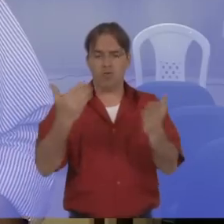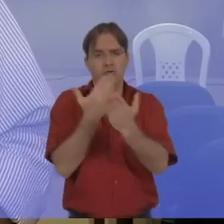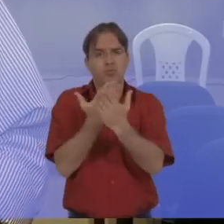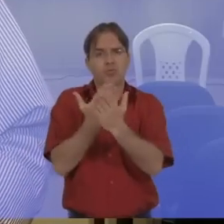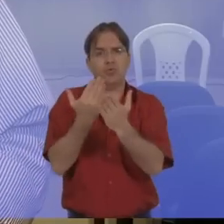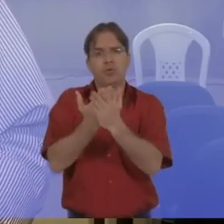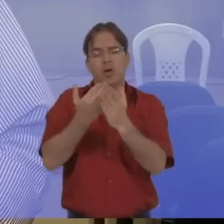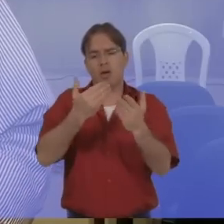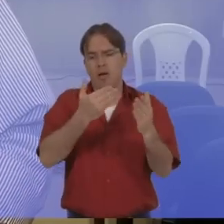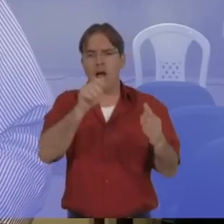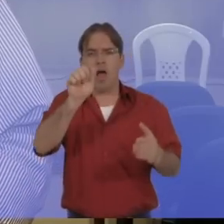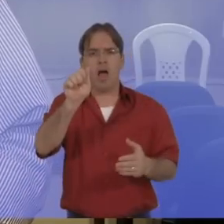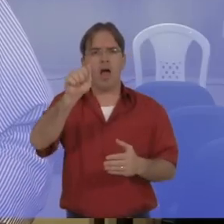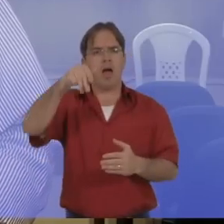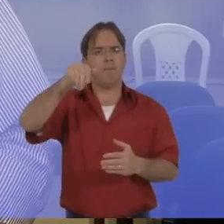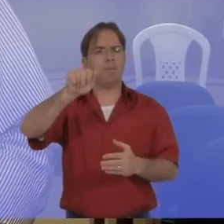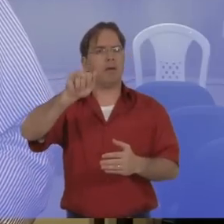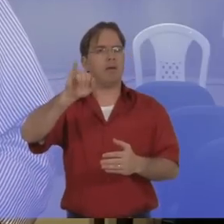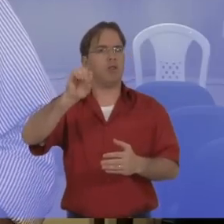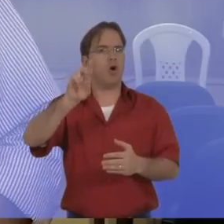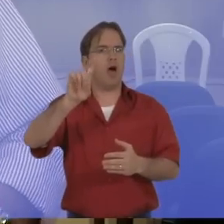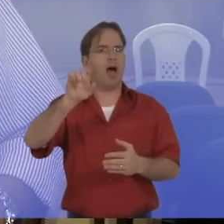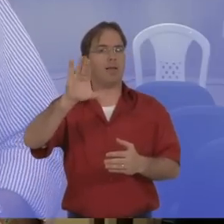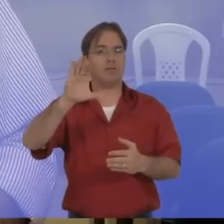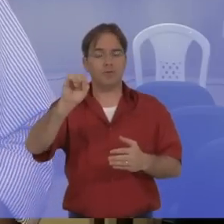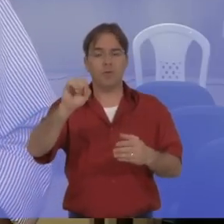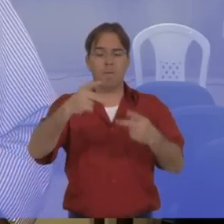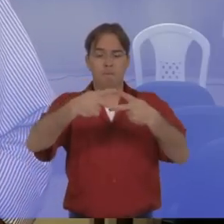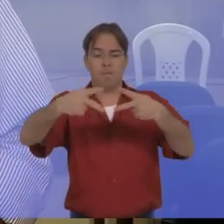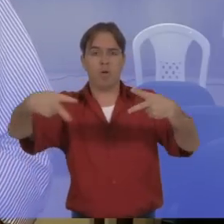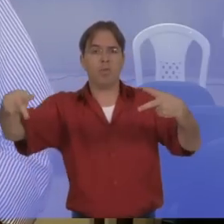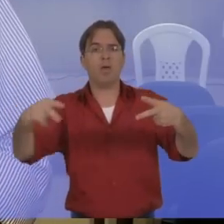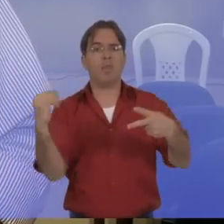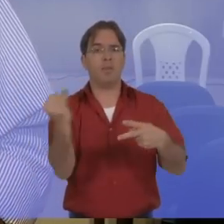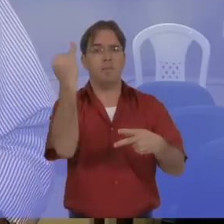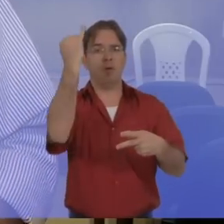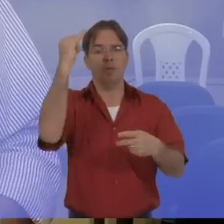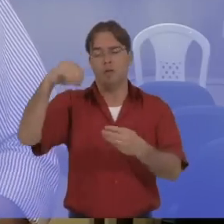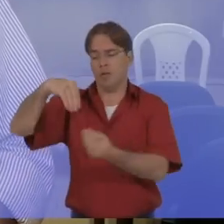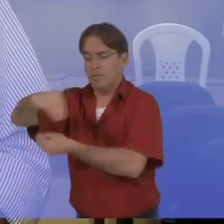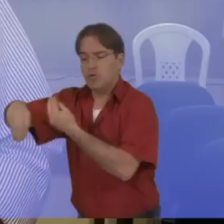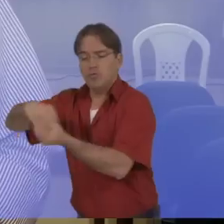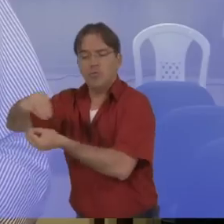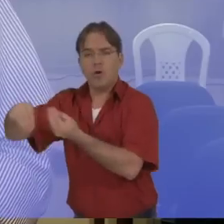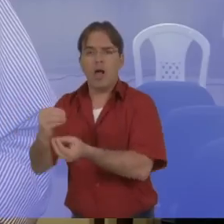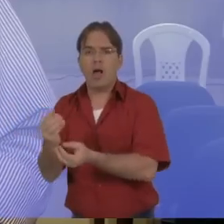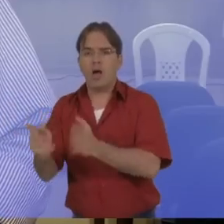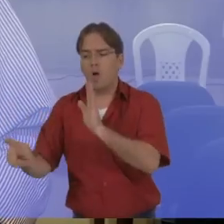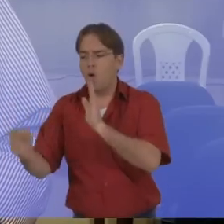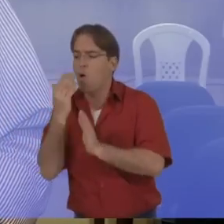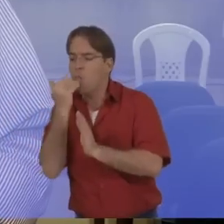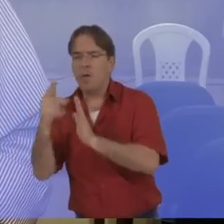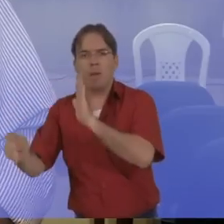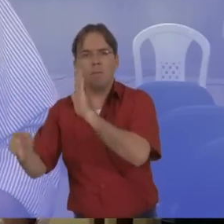que é o que compõe as proteínas, para quando a gente for incluí-la nas rações, a gente tem rações